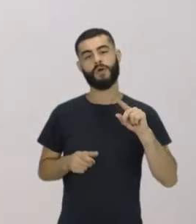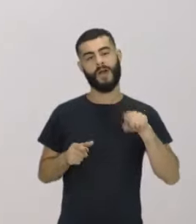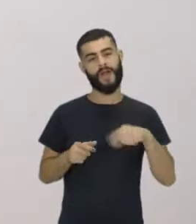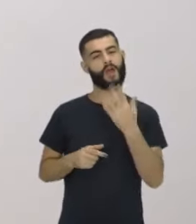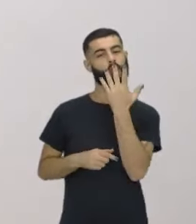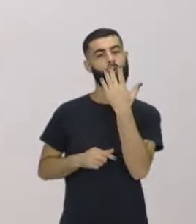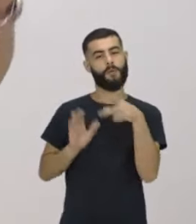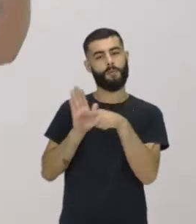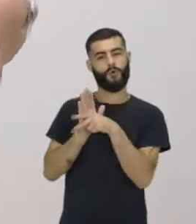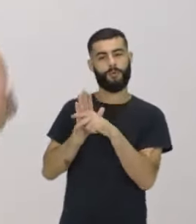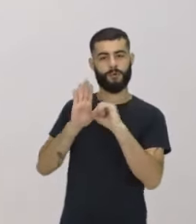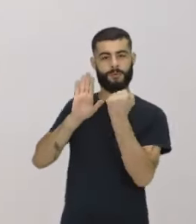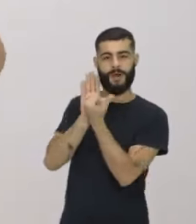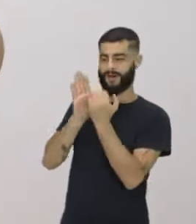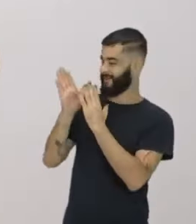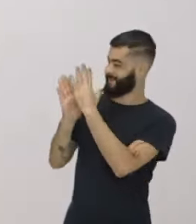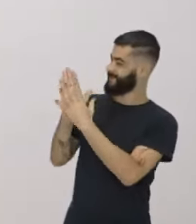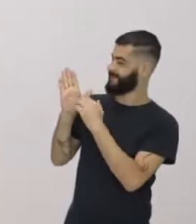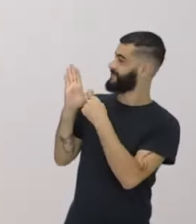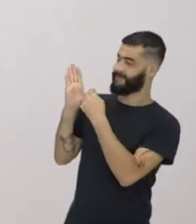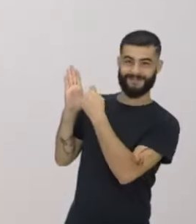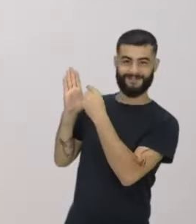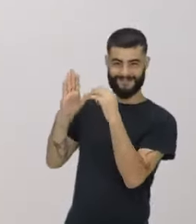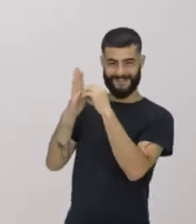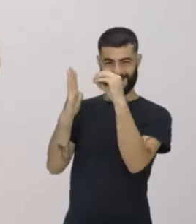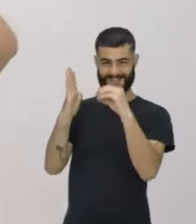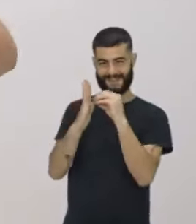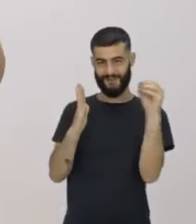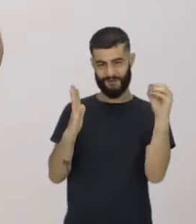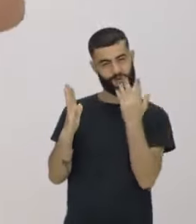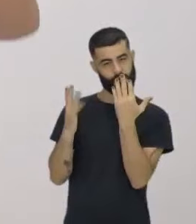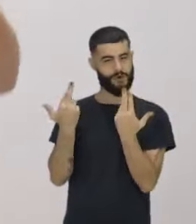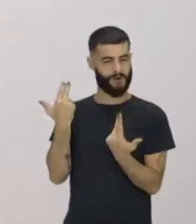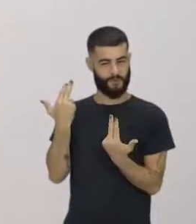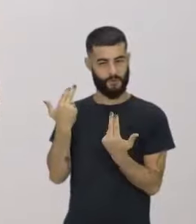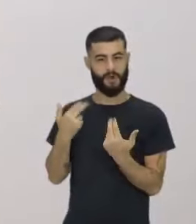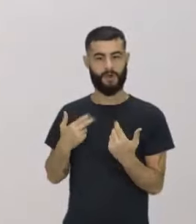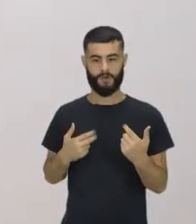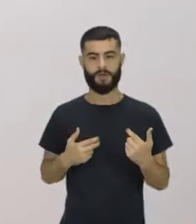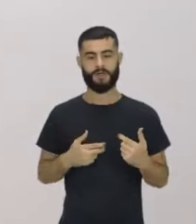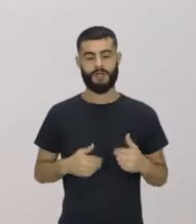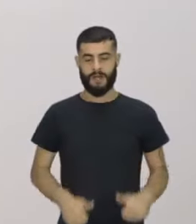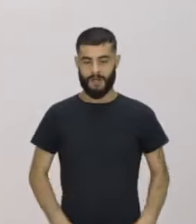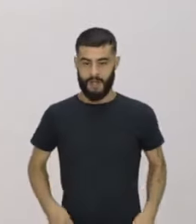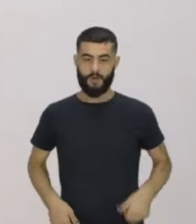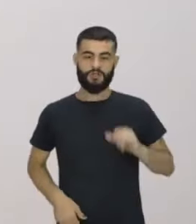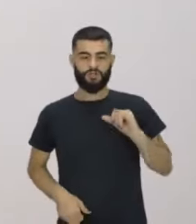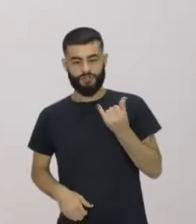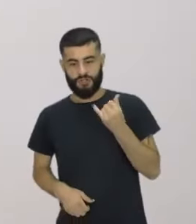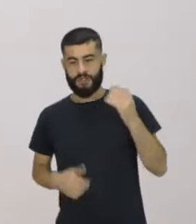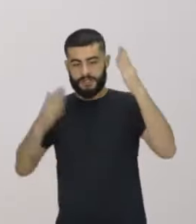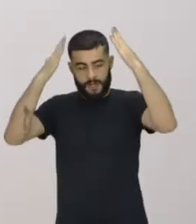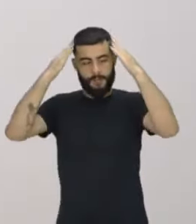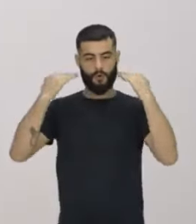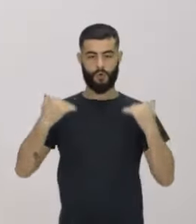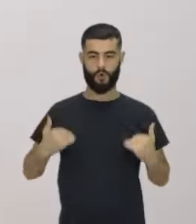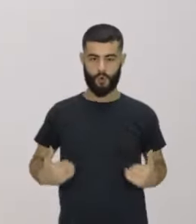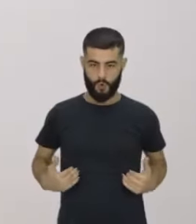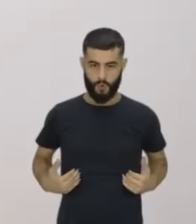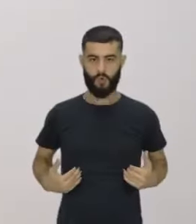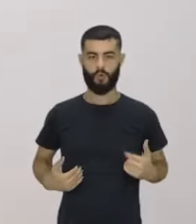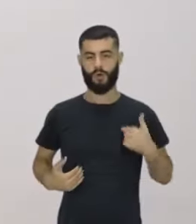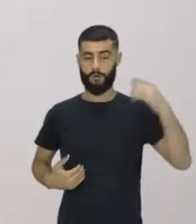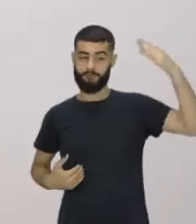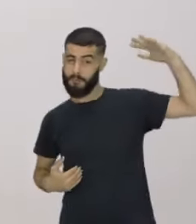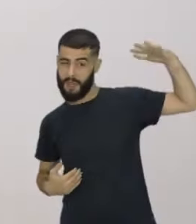centro de mídias, calça jeans, sapatilha azul, meu cabelo é longo, eu sou mediana, loiro, o que